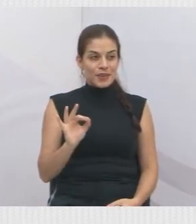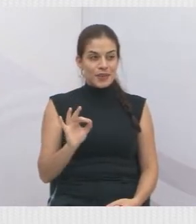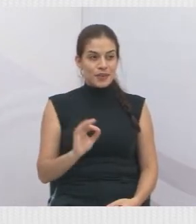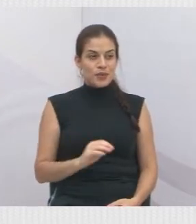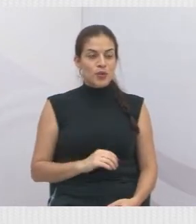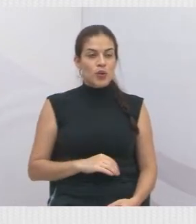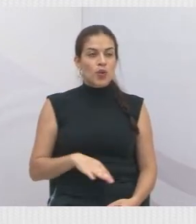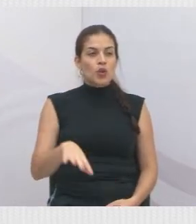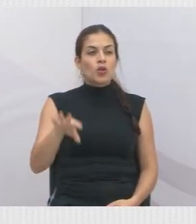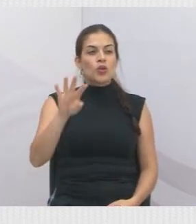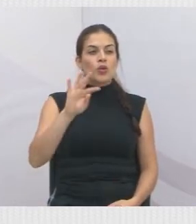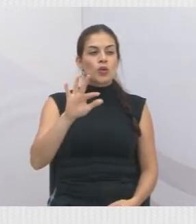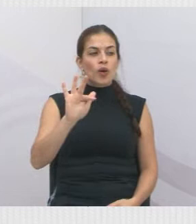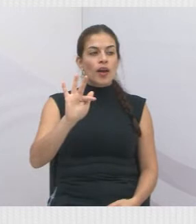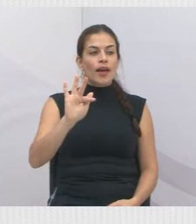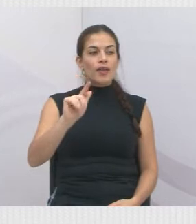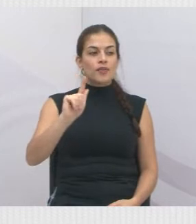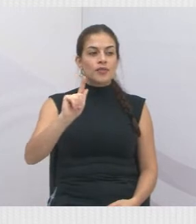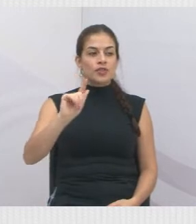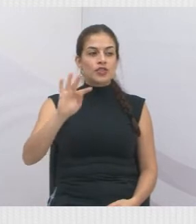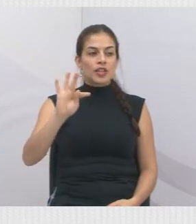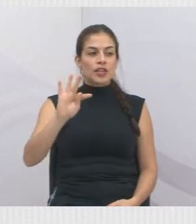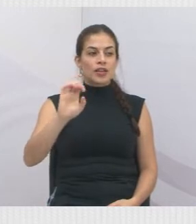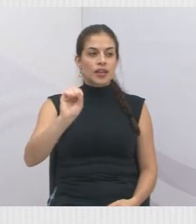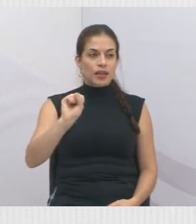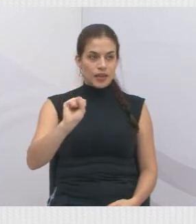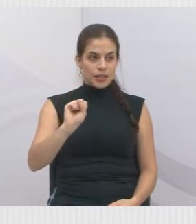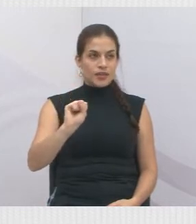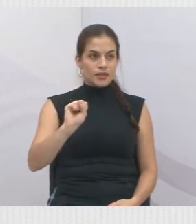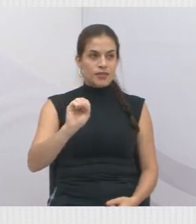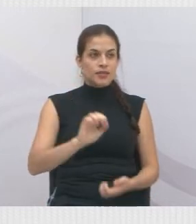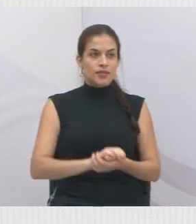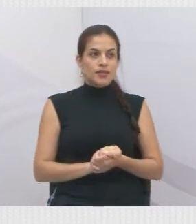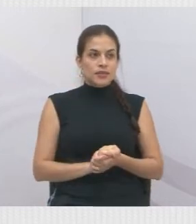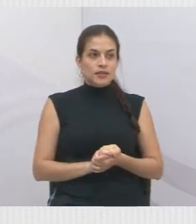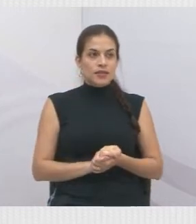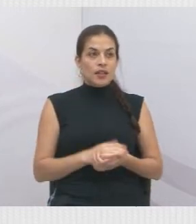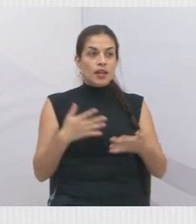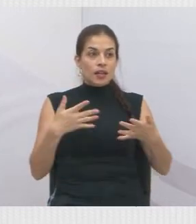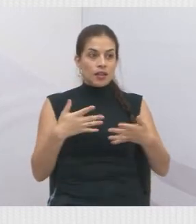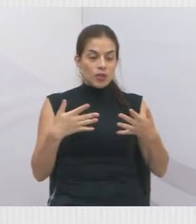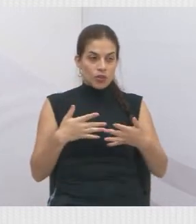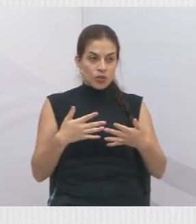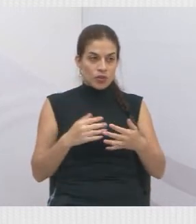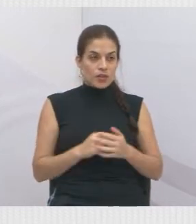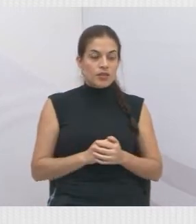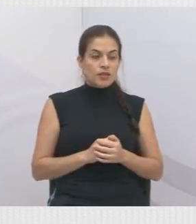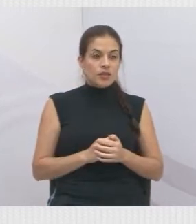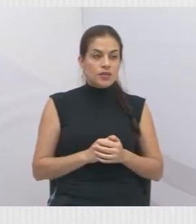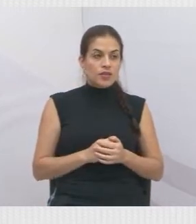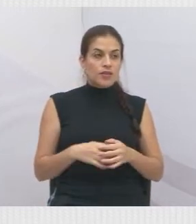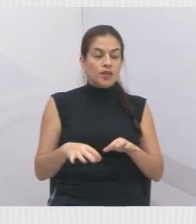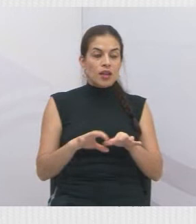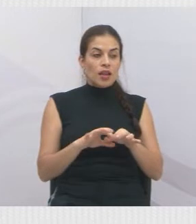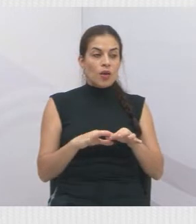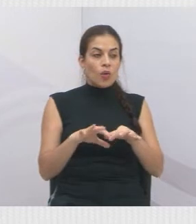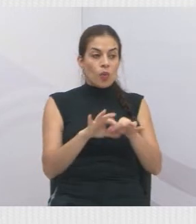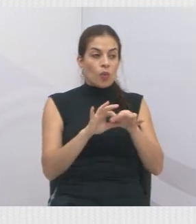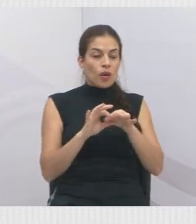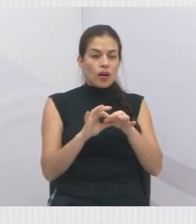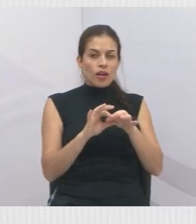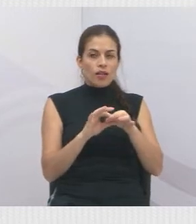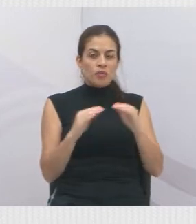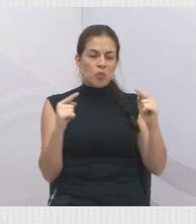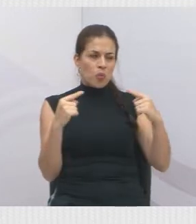a pessoa fosse demitida, ela poderia sacar 100% do fundo de garantia. Se houver um acordo entre o empregado e o empregador,